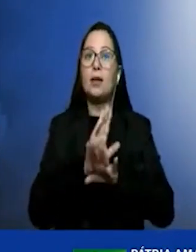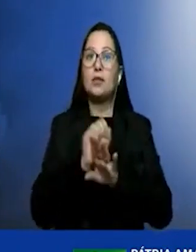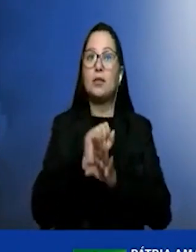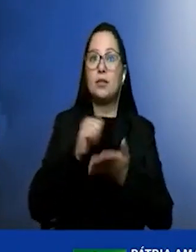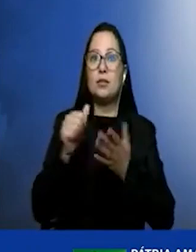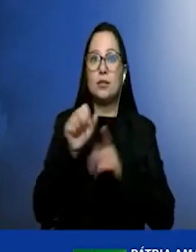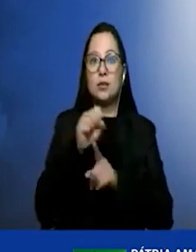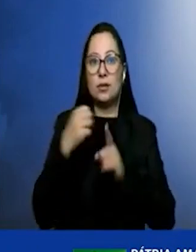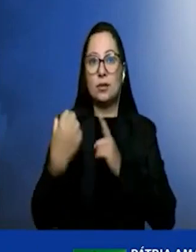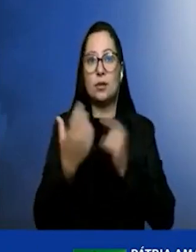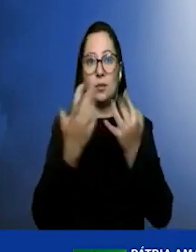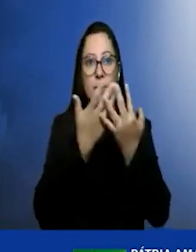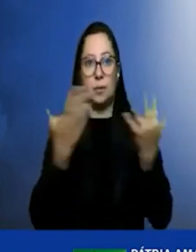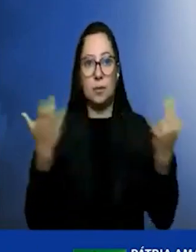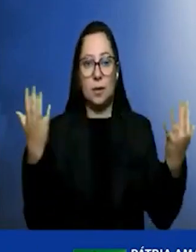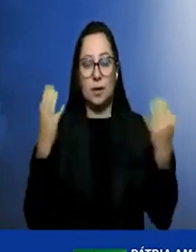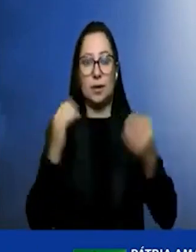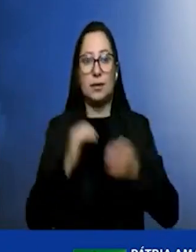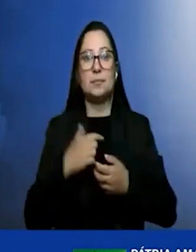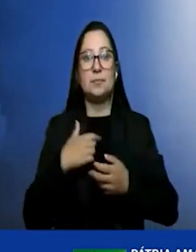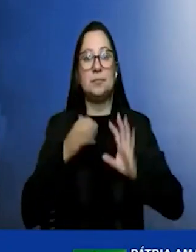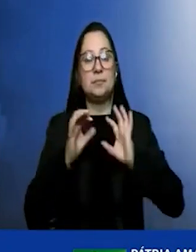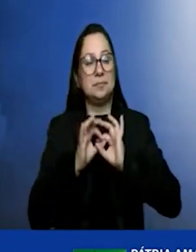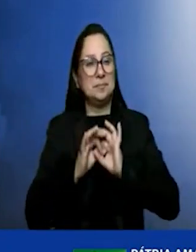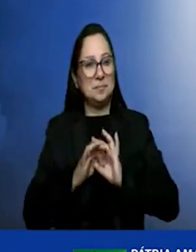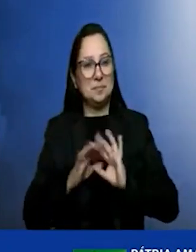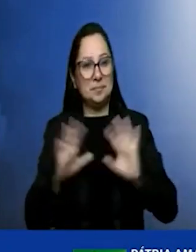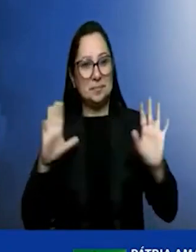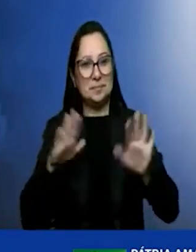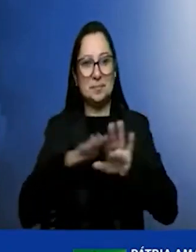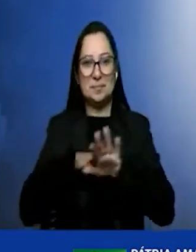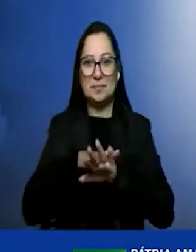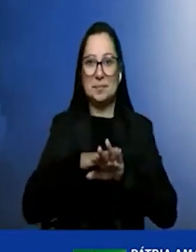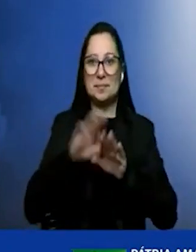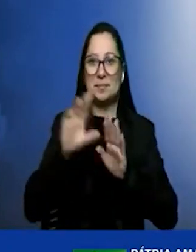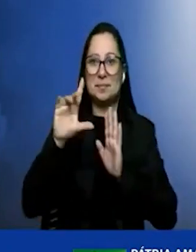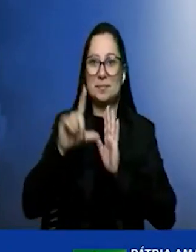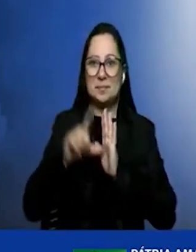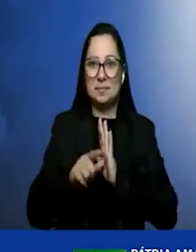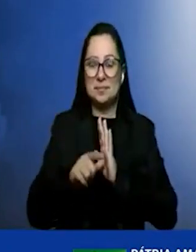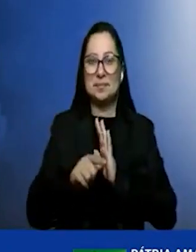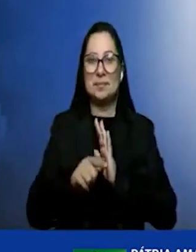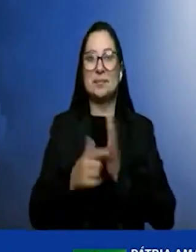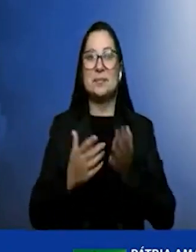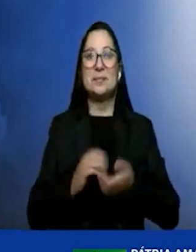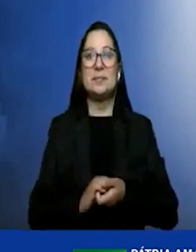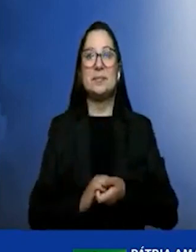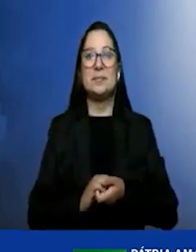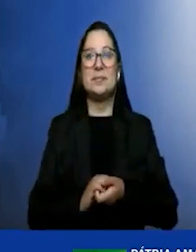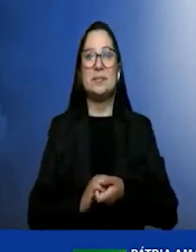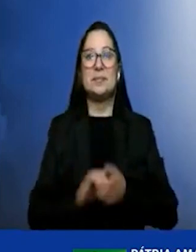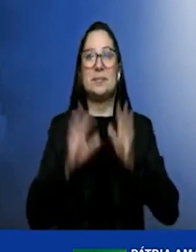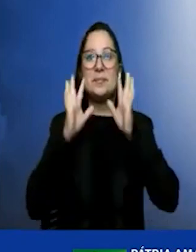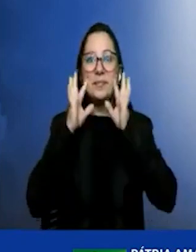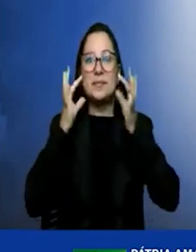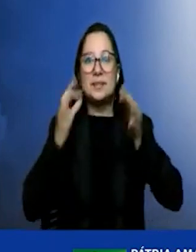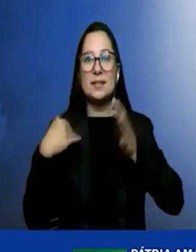falado tanto. Fico à disposição para a gente conversar mais tarde e atenta ao desenvolvimento do setor. Obrigada.